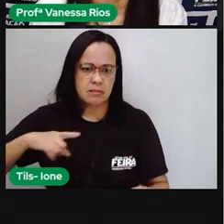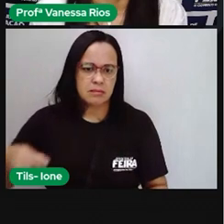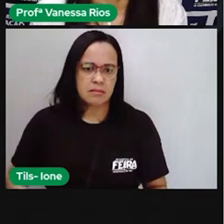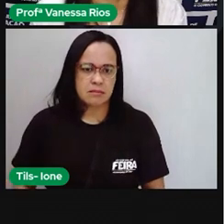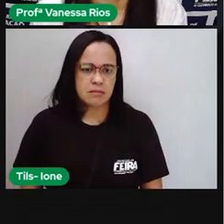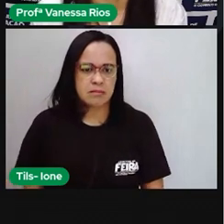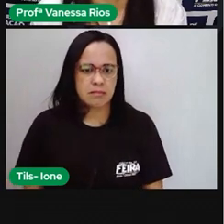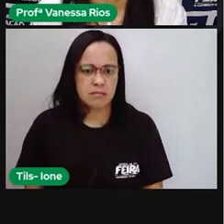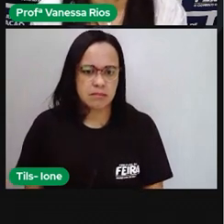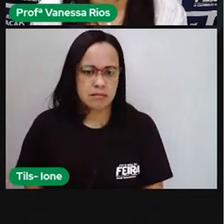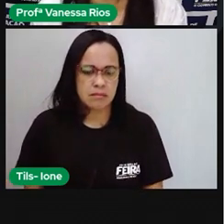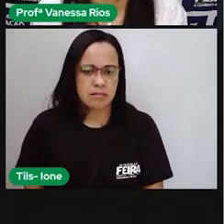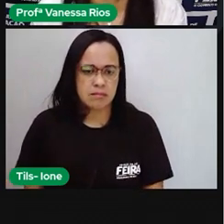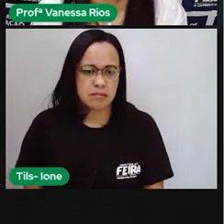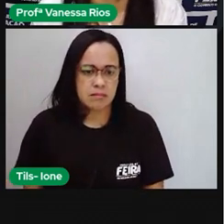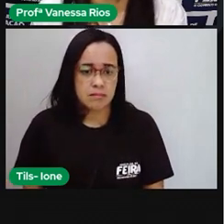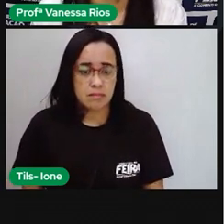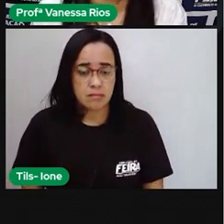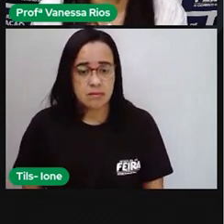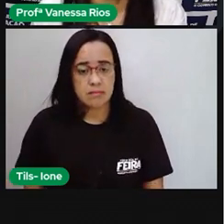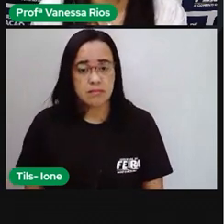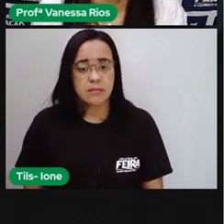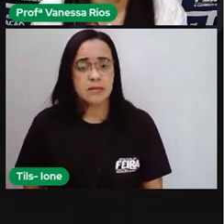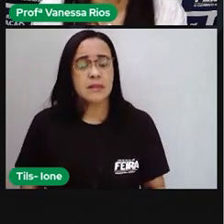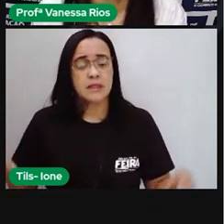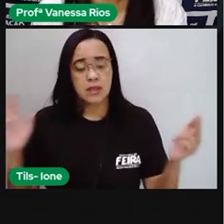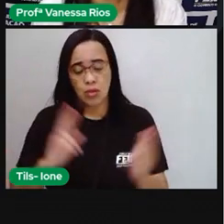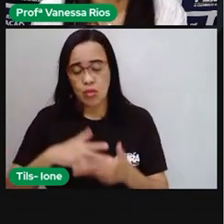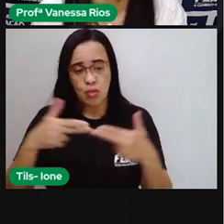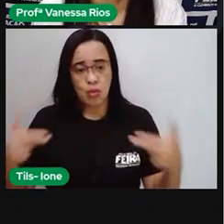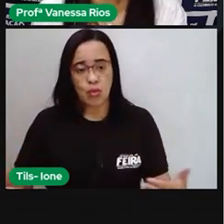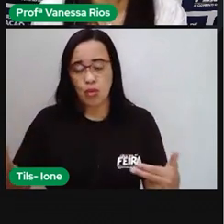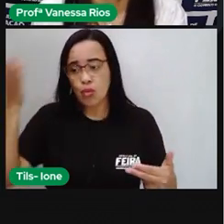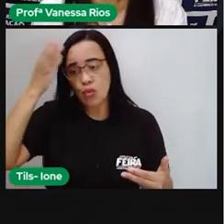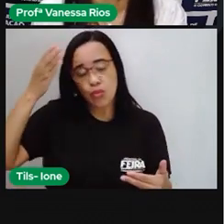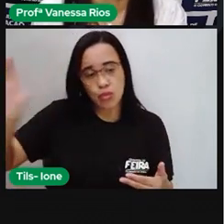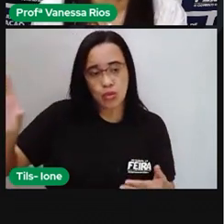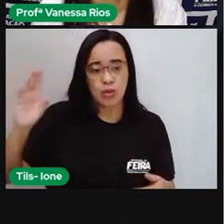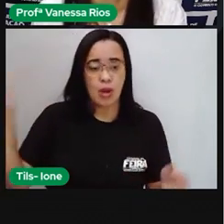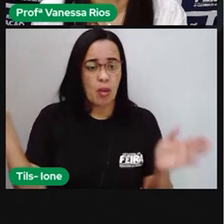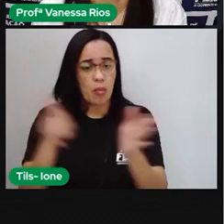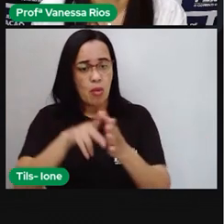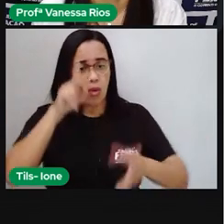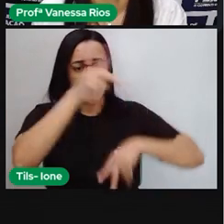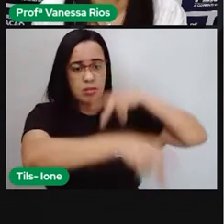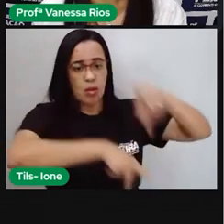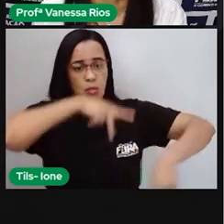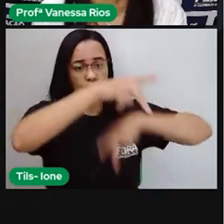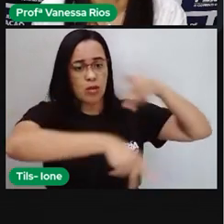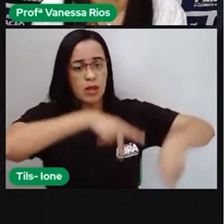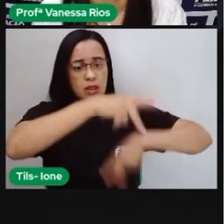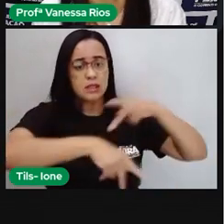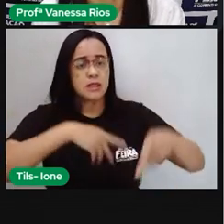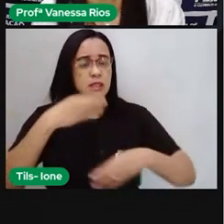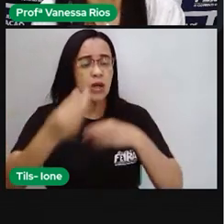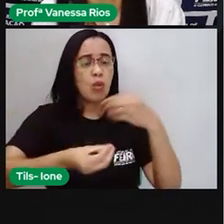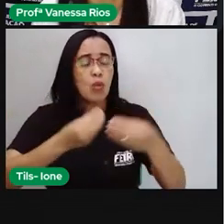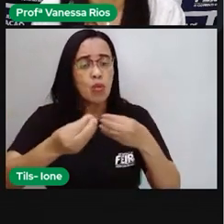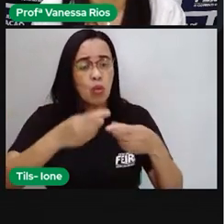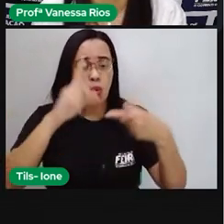Como elementos culturais representativos de um determinado povo, destacam-se língua,